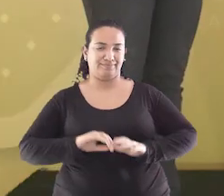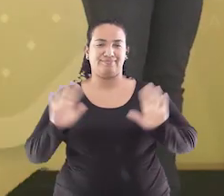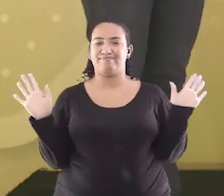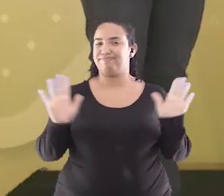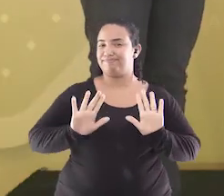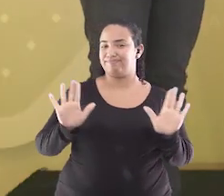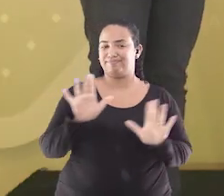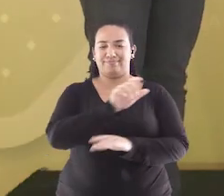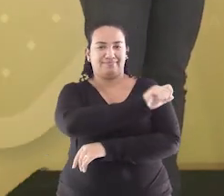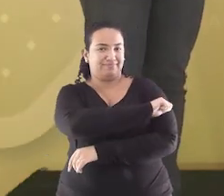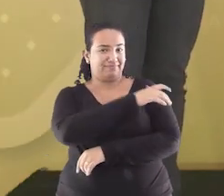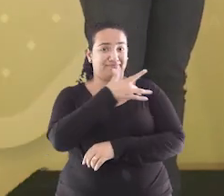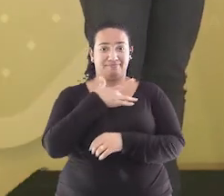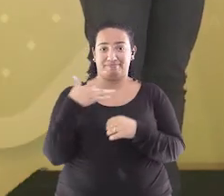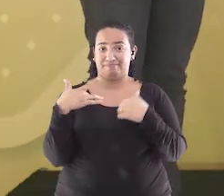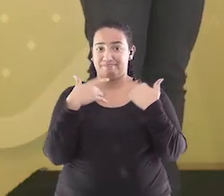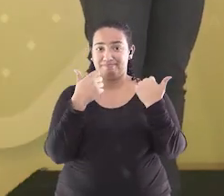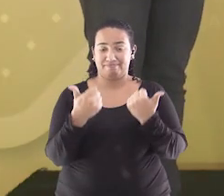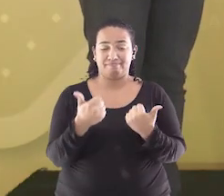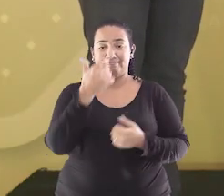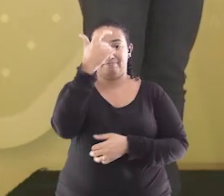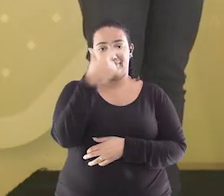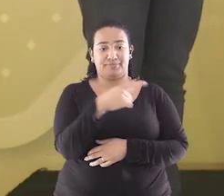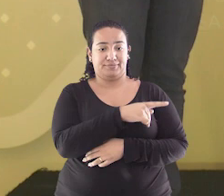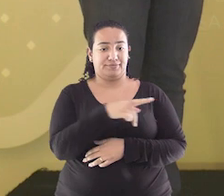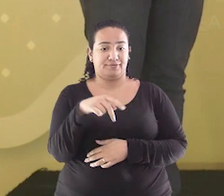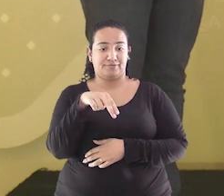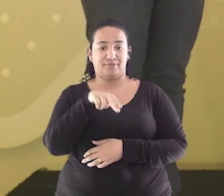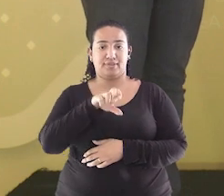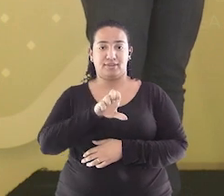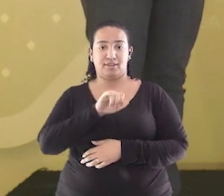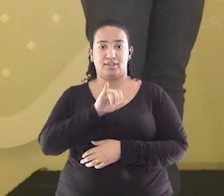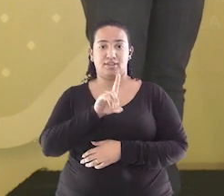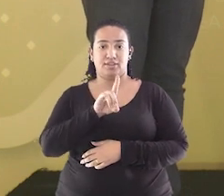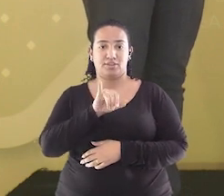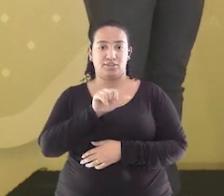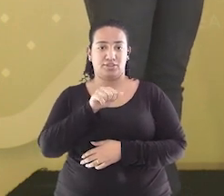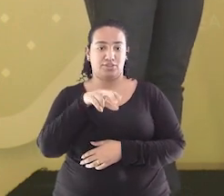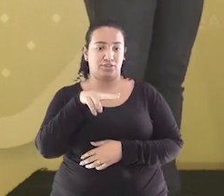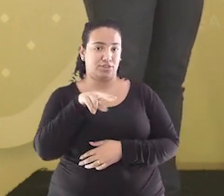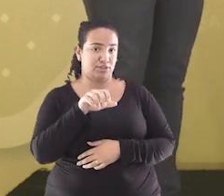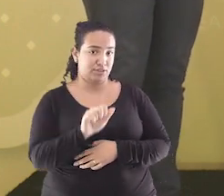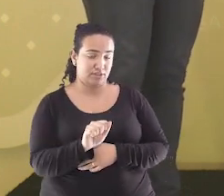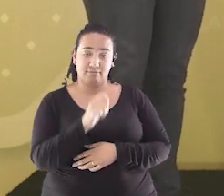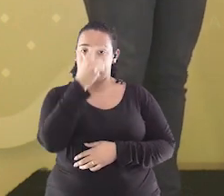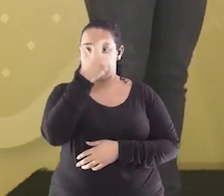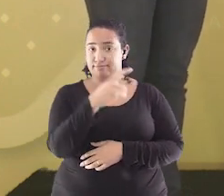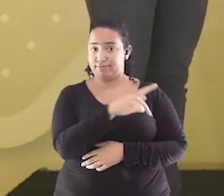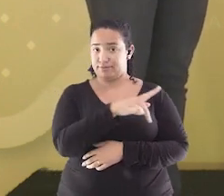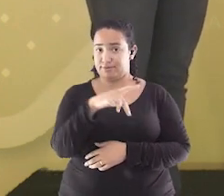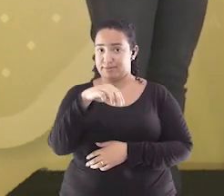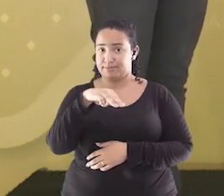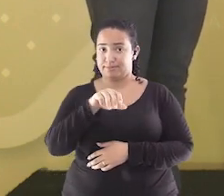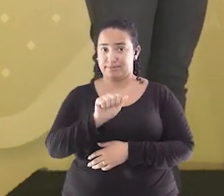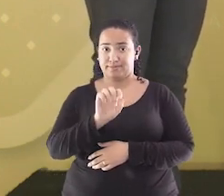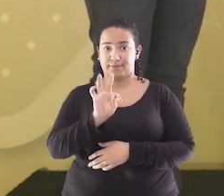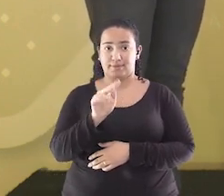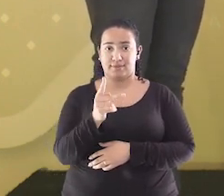Olá estudantes, tudo bem com vocês? Eu sou a professora Neidiana Xavier e eu sou o professor Matheus Lima.